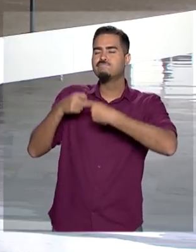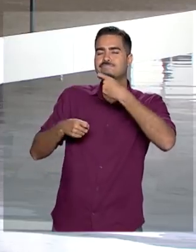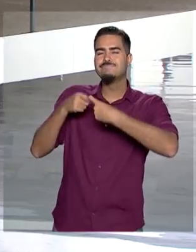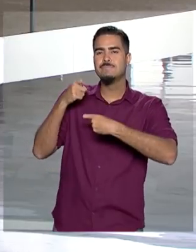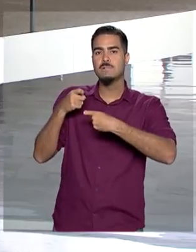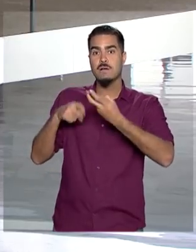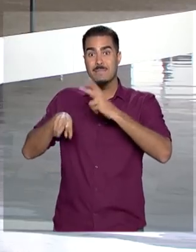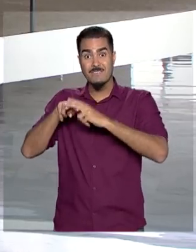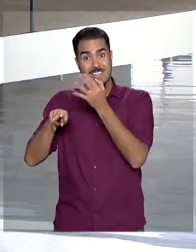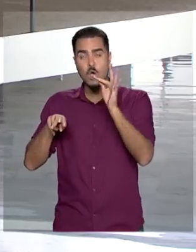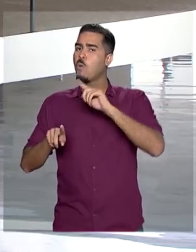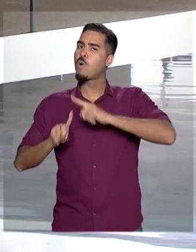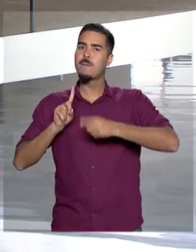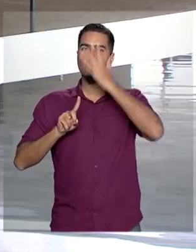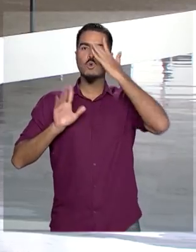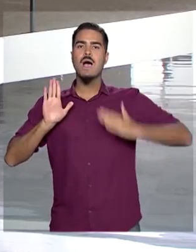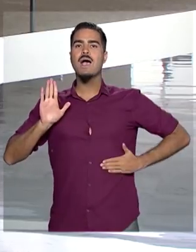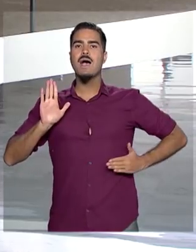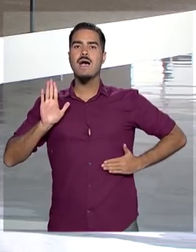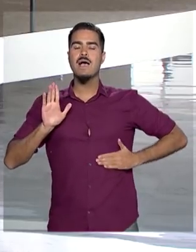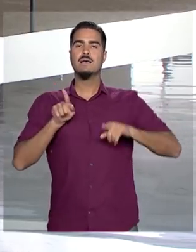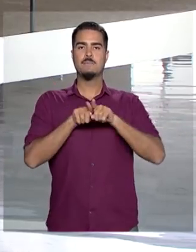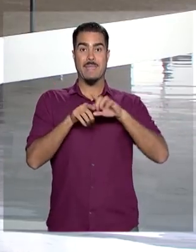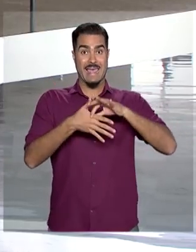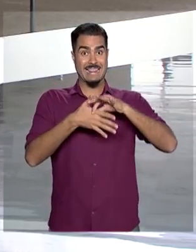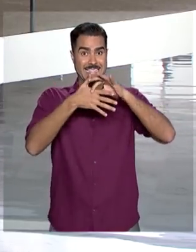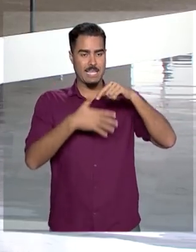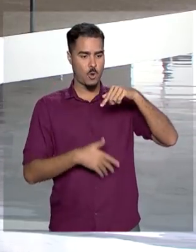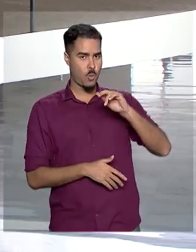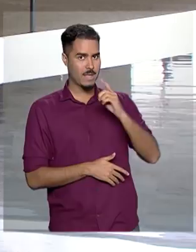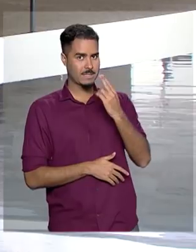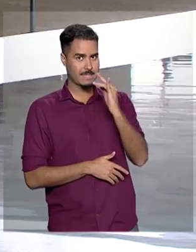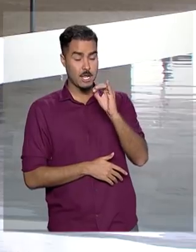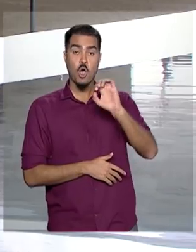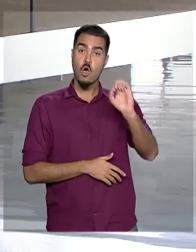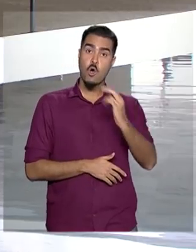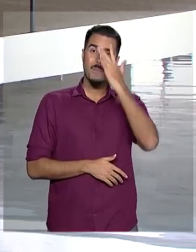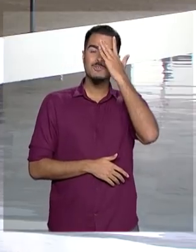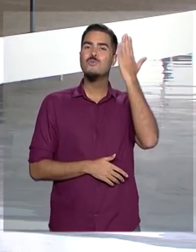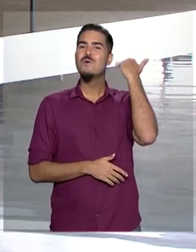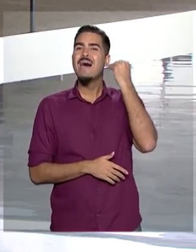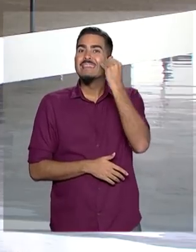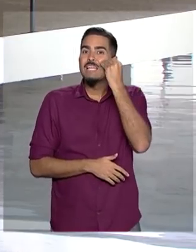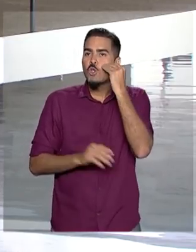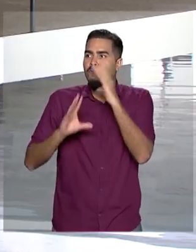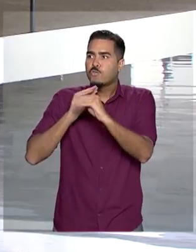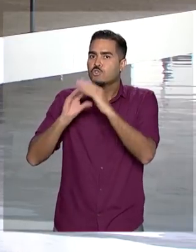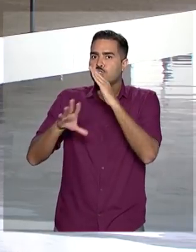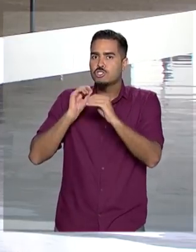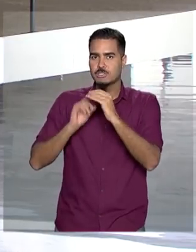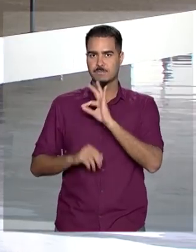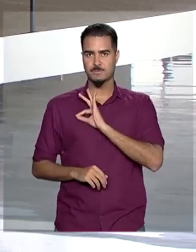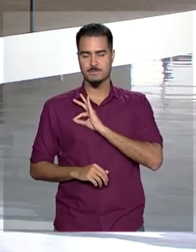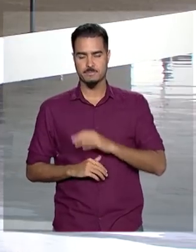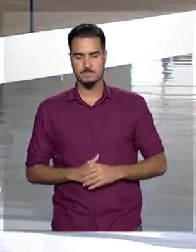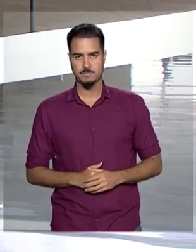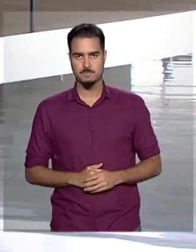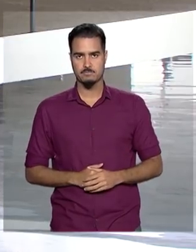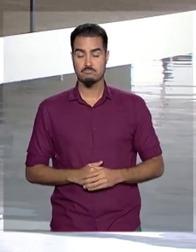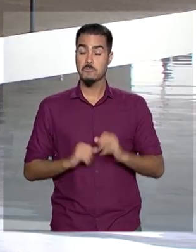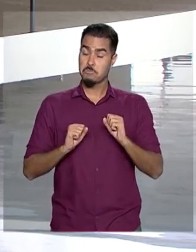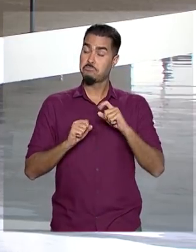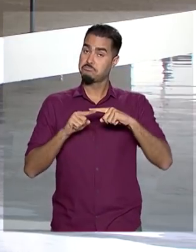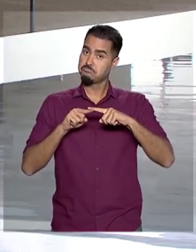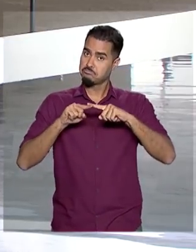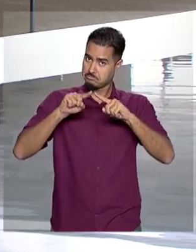para membros de facção criminosa, líder de quadrilha ou para quem tentou fugir da polícia. Bom, nós podemos voltar a